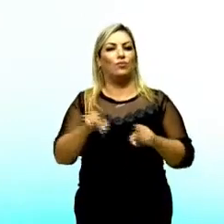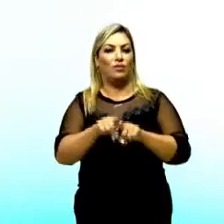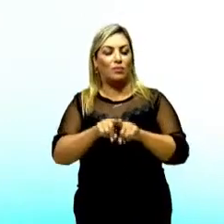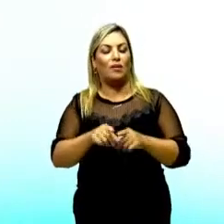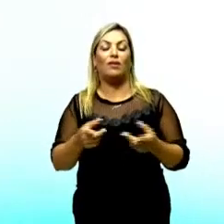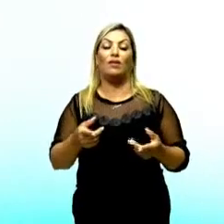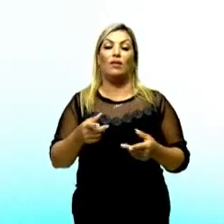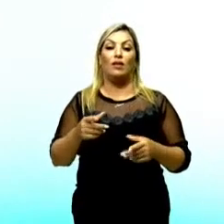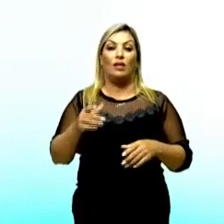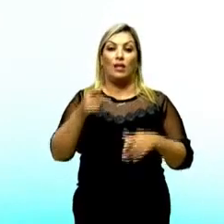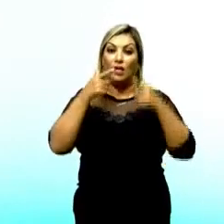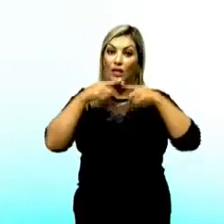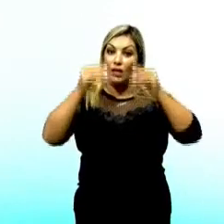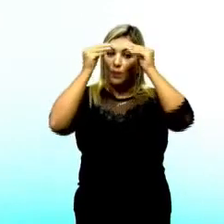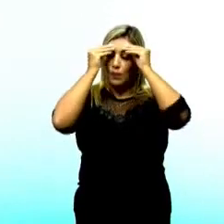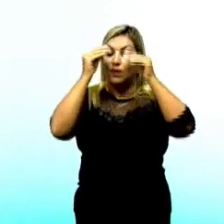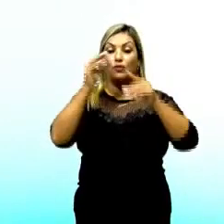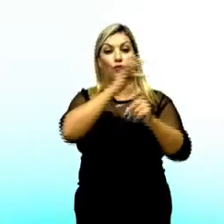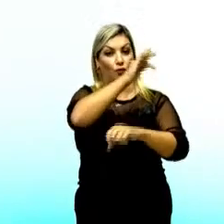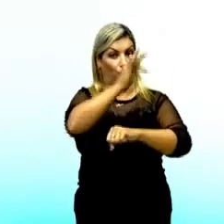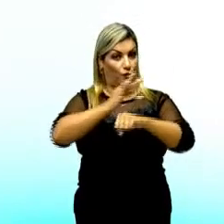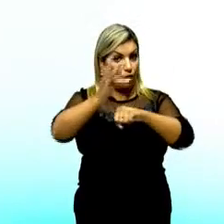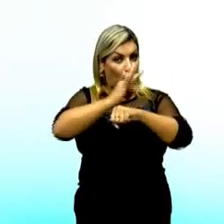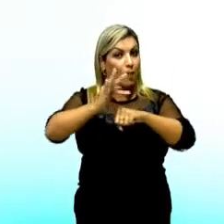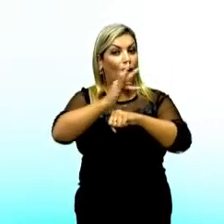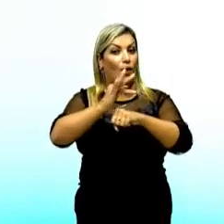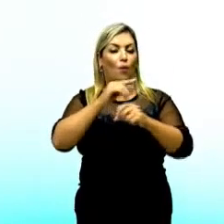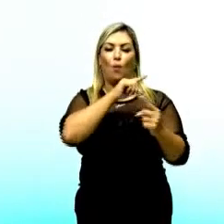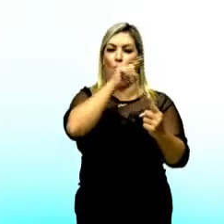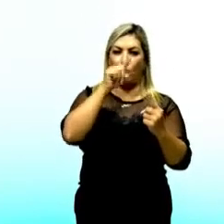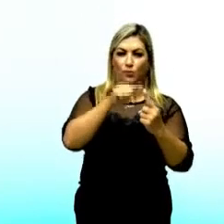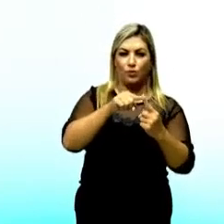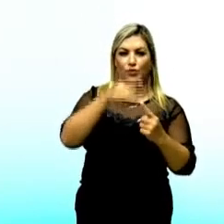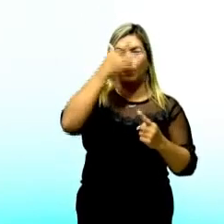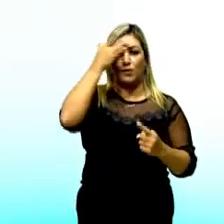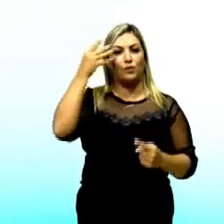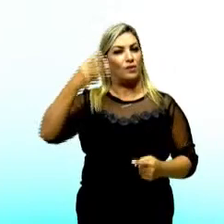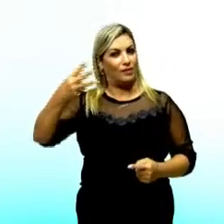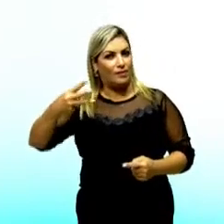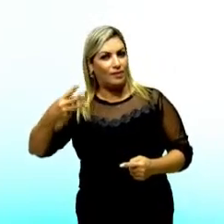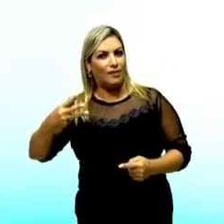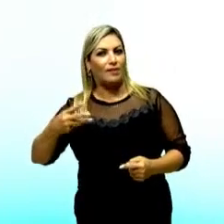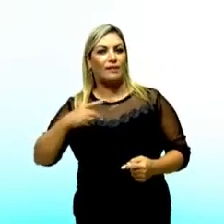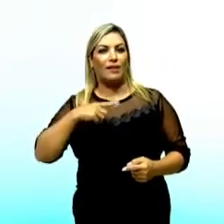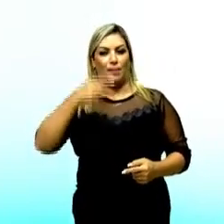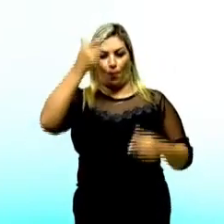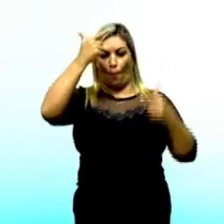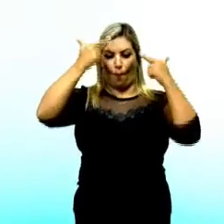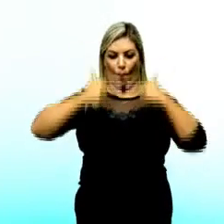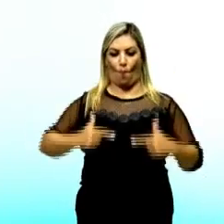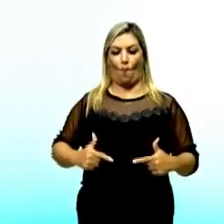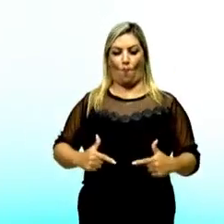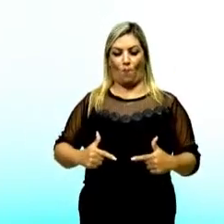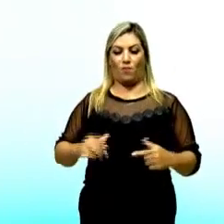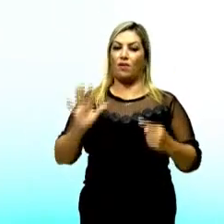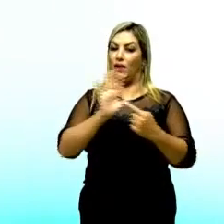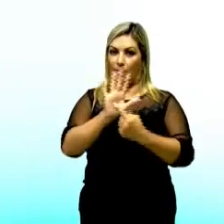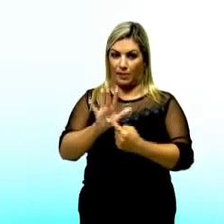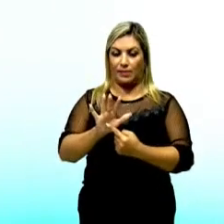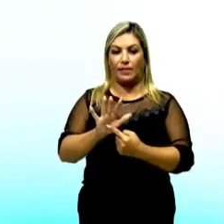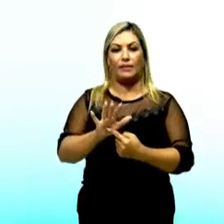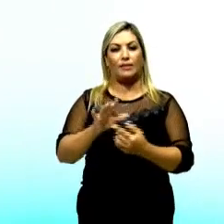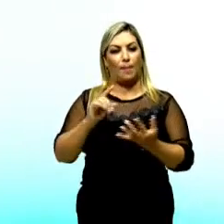formal, objetiva. Textos em terceira pessoa, são impessoais e eles apresentam